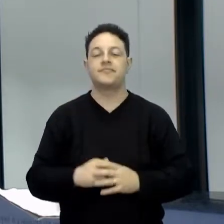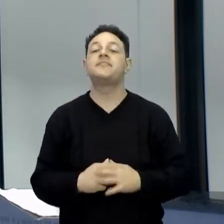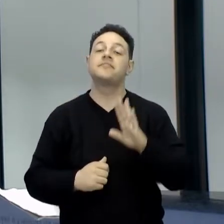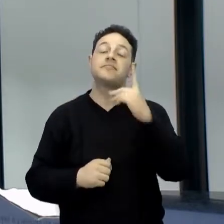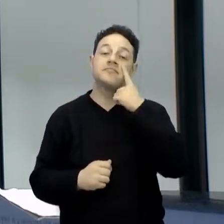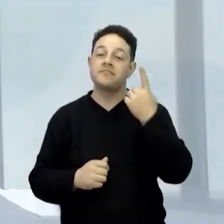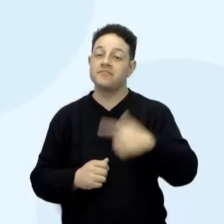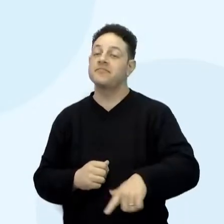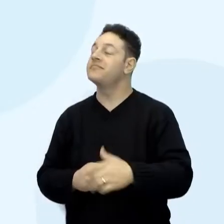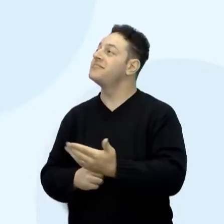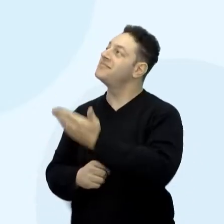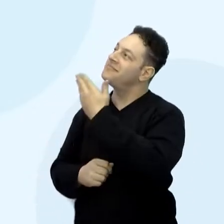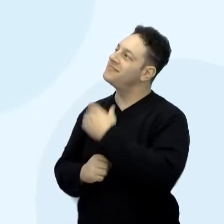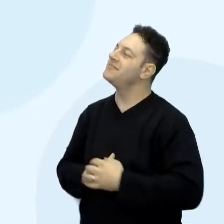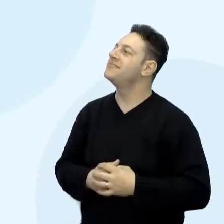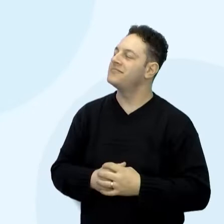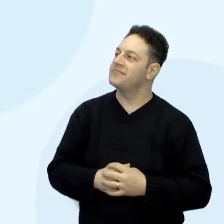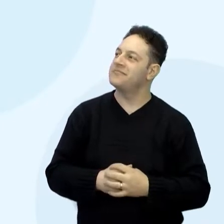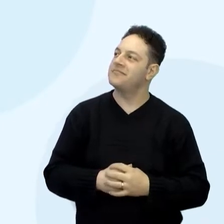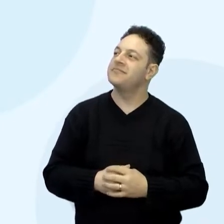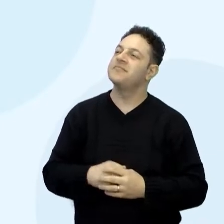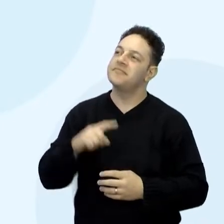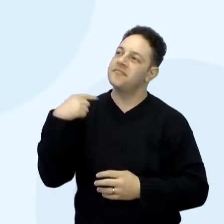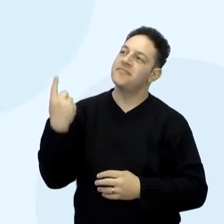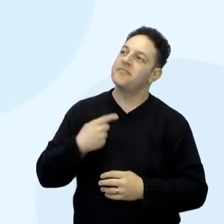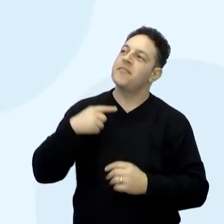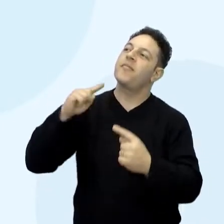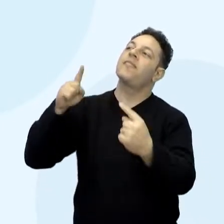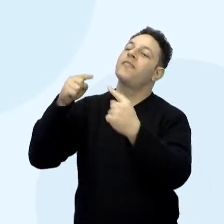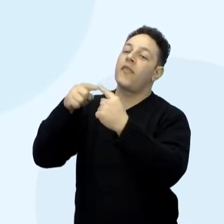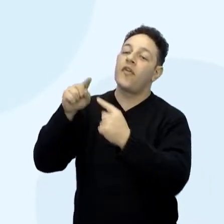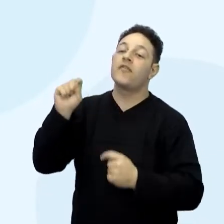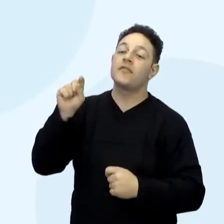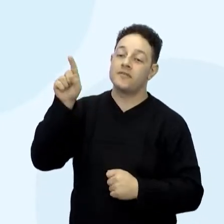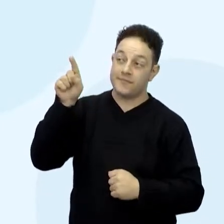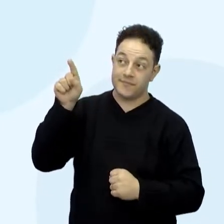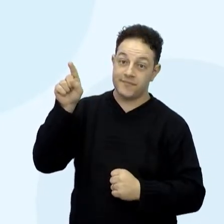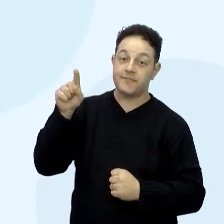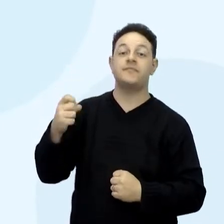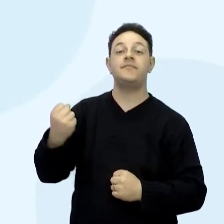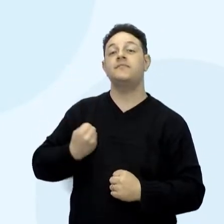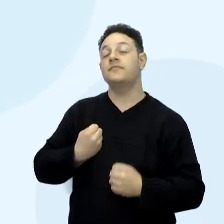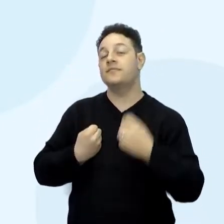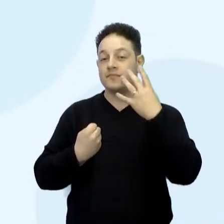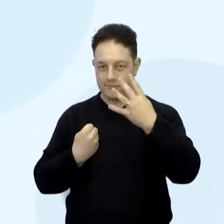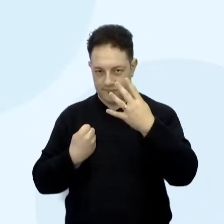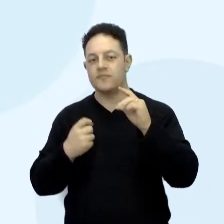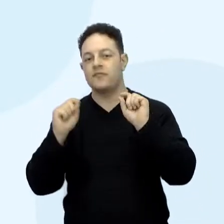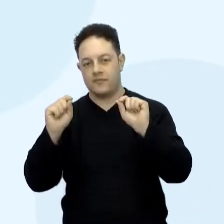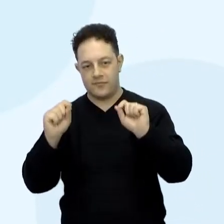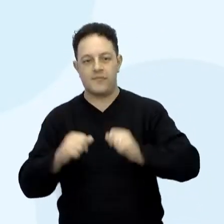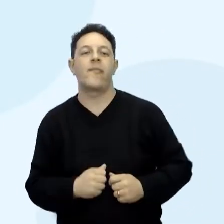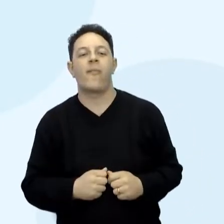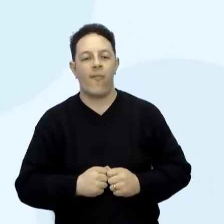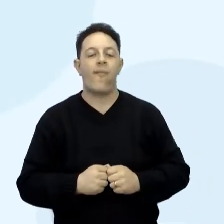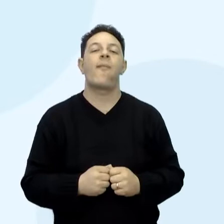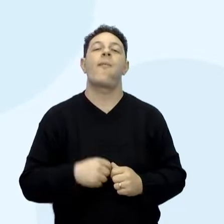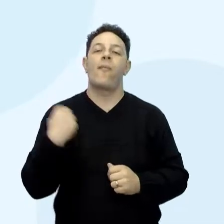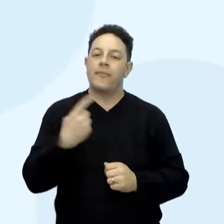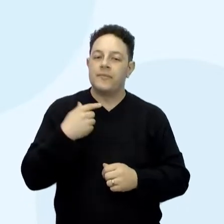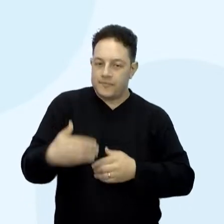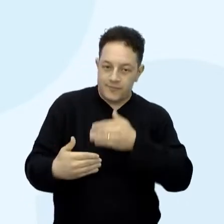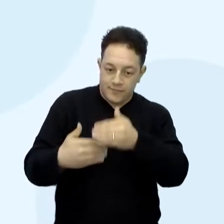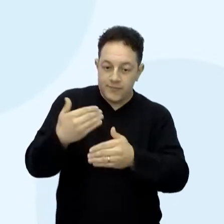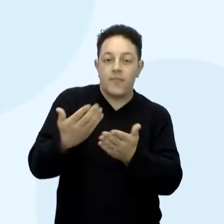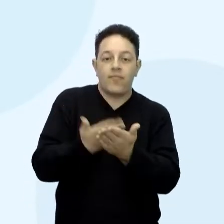aqui para a nossa tela, qual é o nosso objetivo hoje, né? Quer dizer, o objetivo da atividade 4 inteiro. A gente vai fazer uma sequência